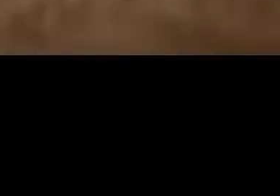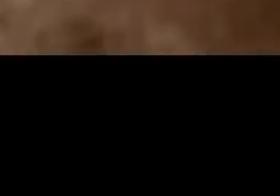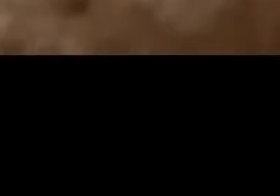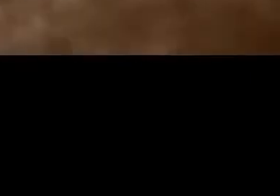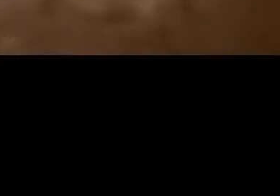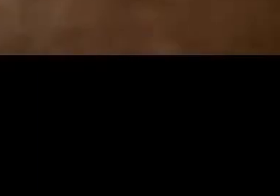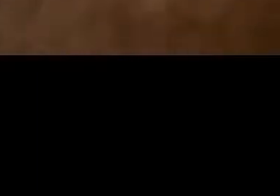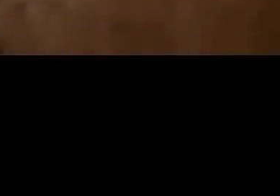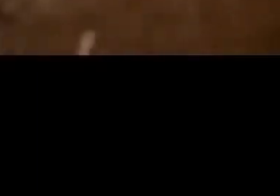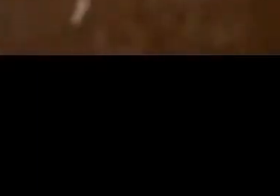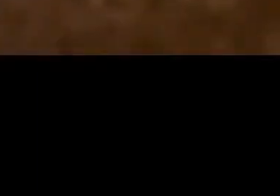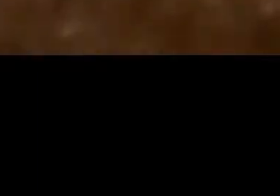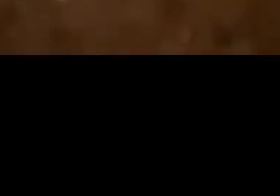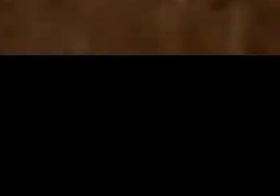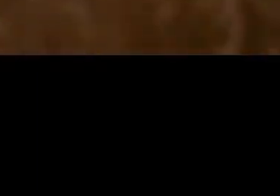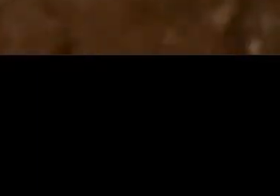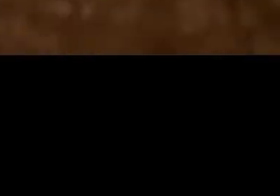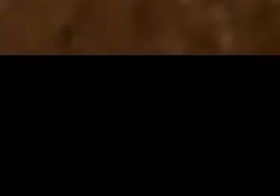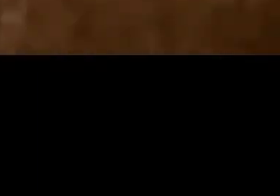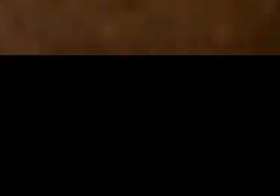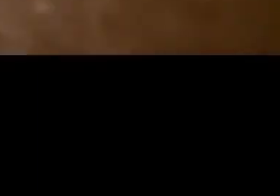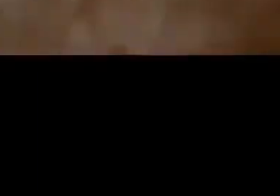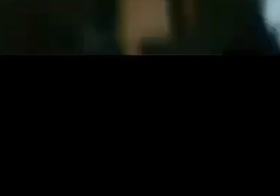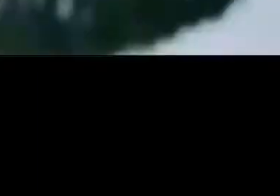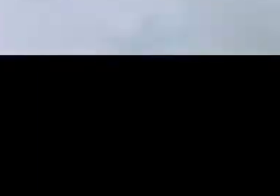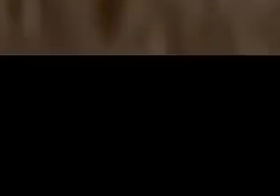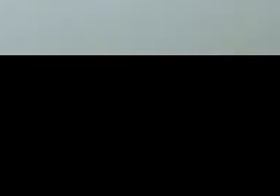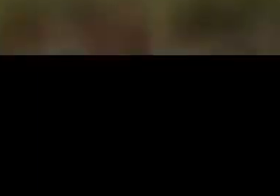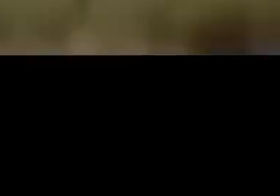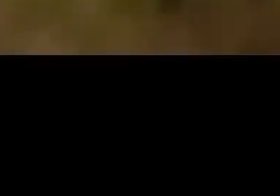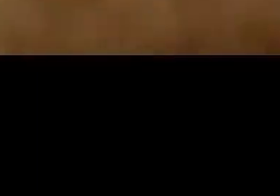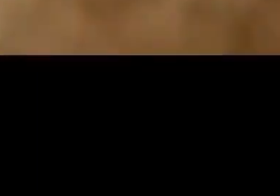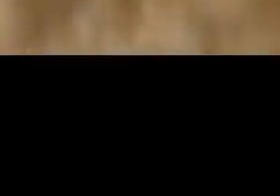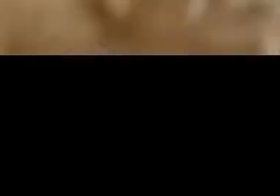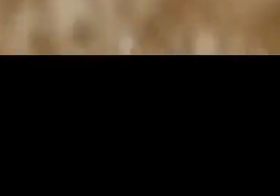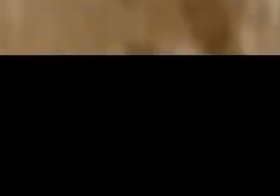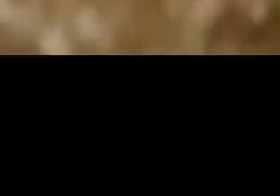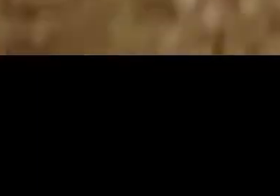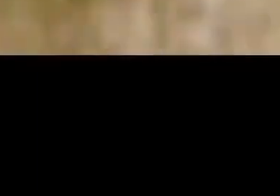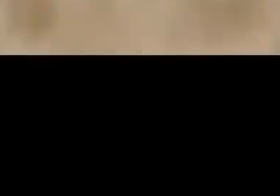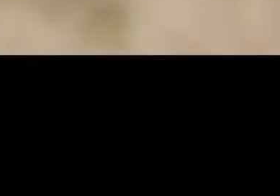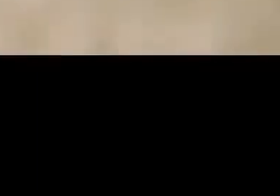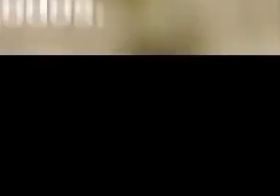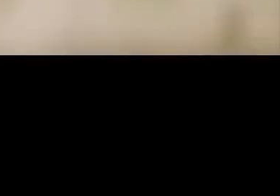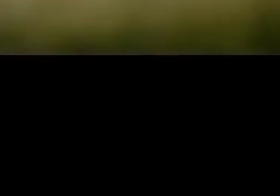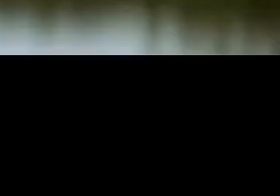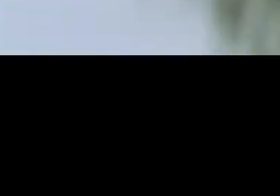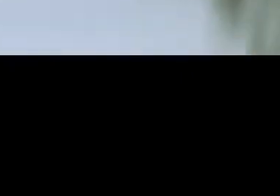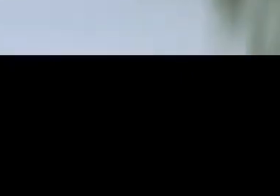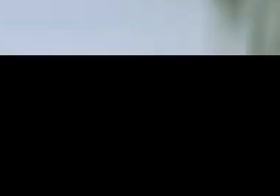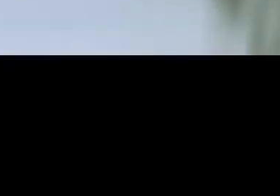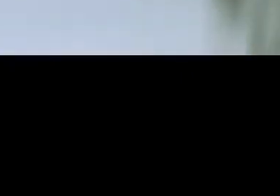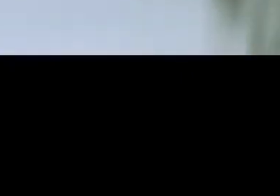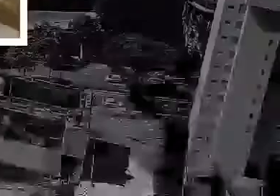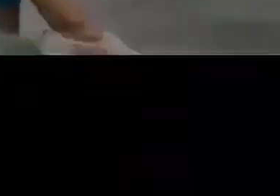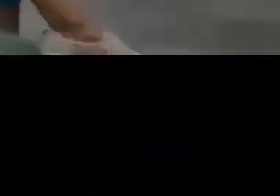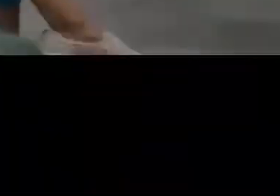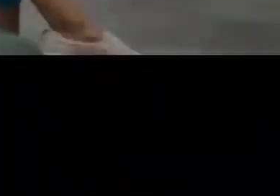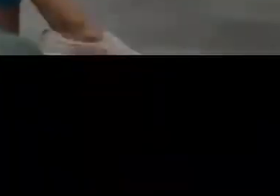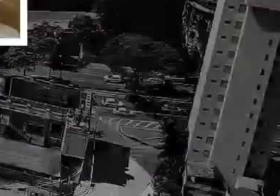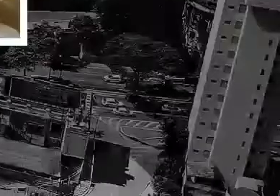Ambev destina todo o seu lucro de ama para levar água potável quem não tem. Ambev Ama. Água para você. Água para todos.